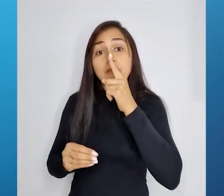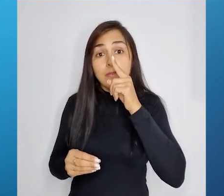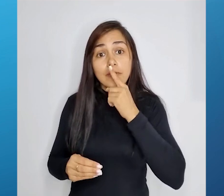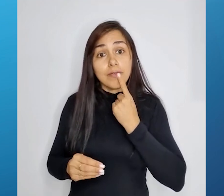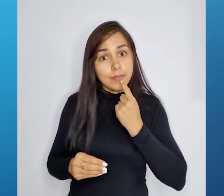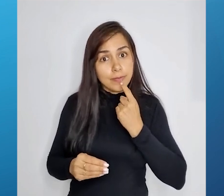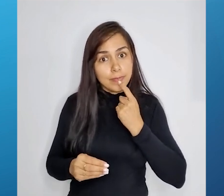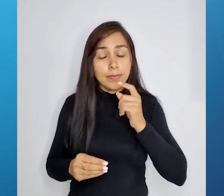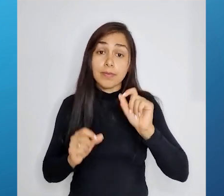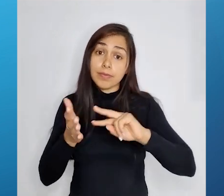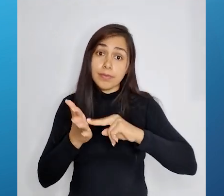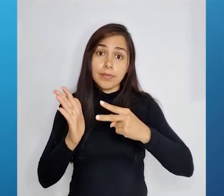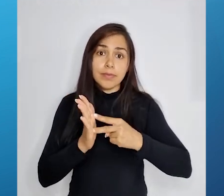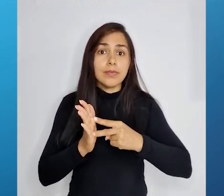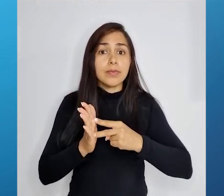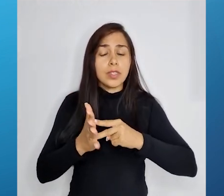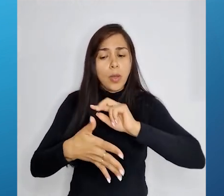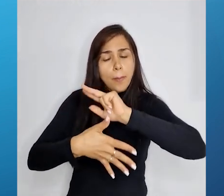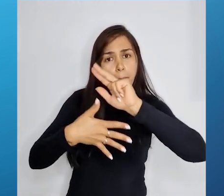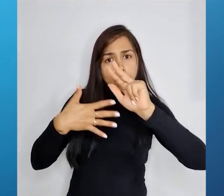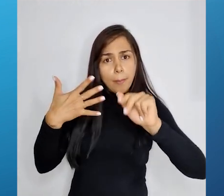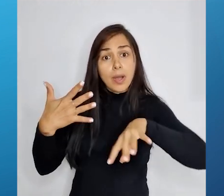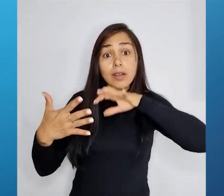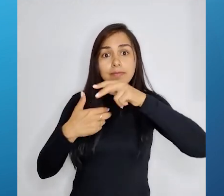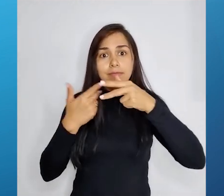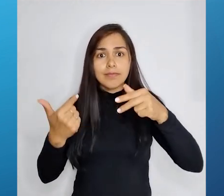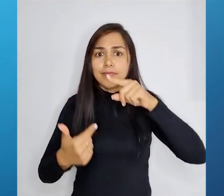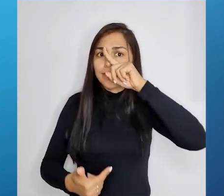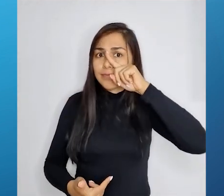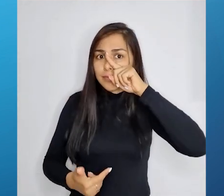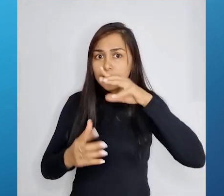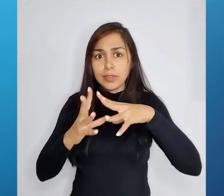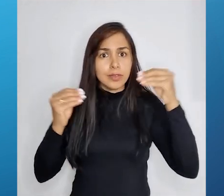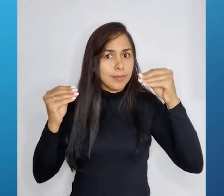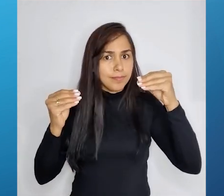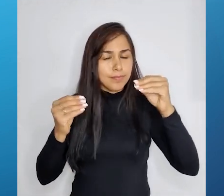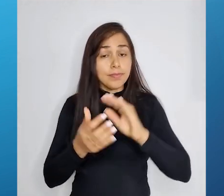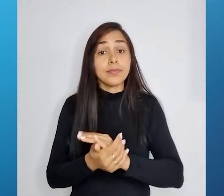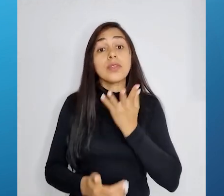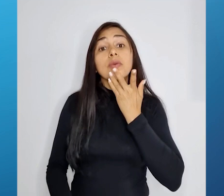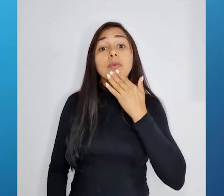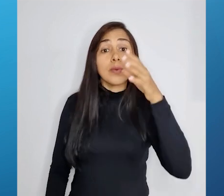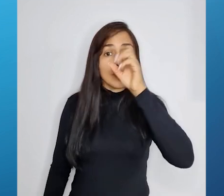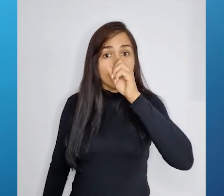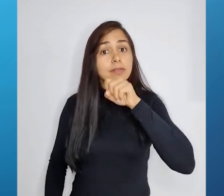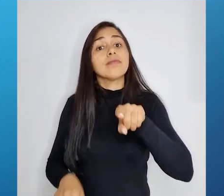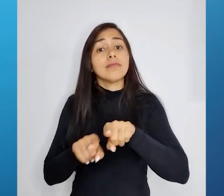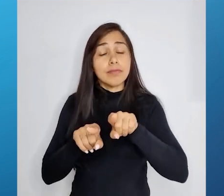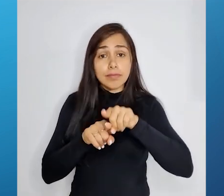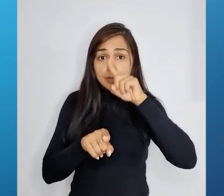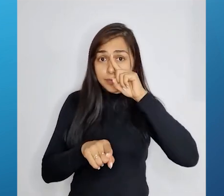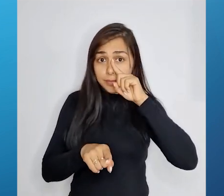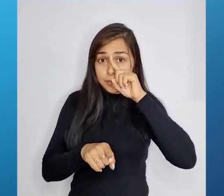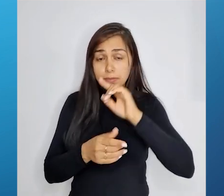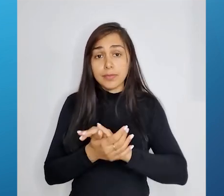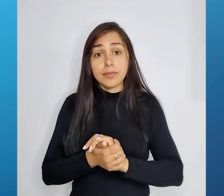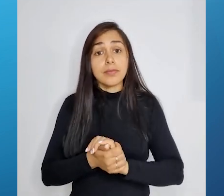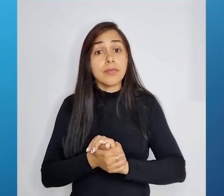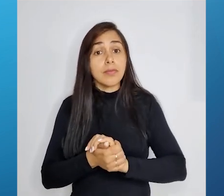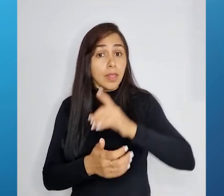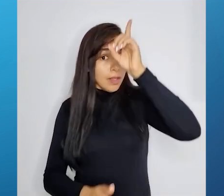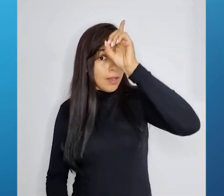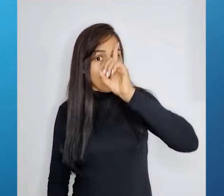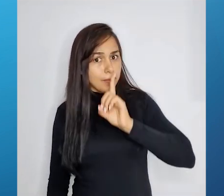criticamente em perigo. O que está em laranja são as espécies consideradas em perigo. Amarelo,